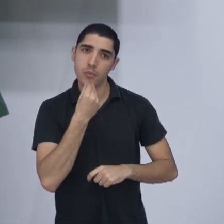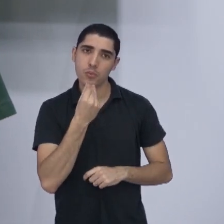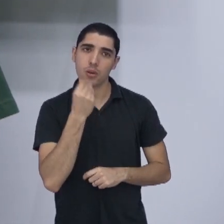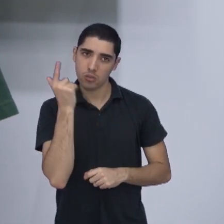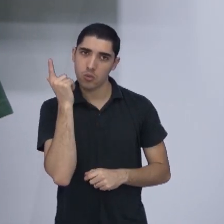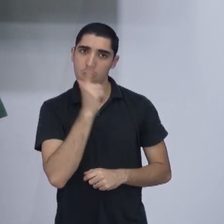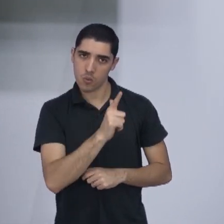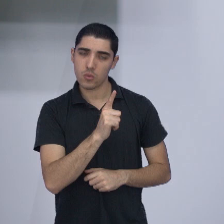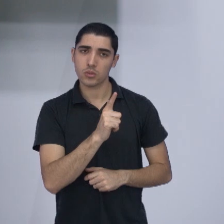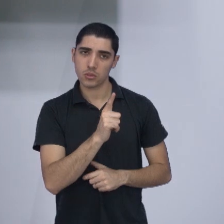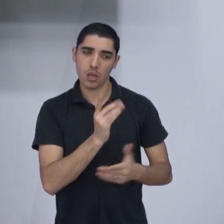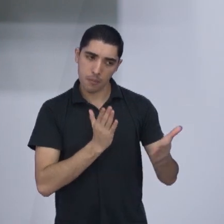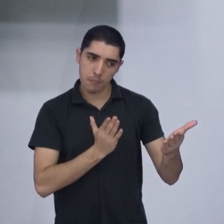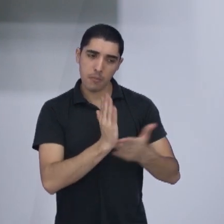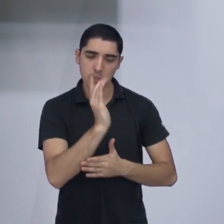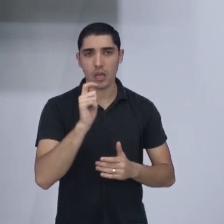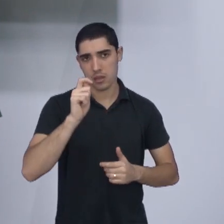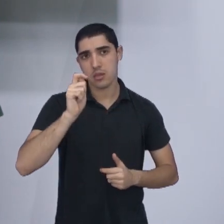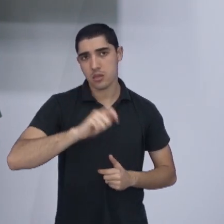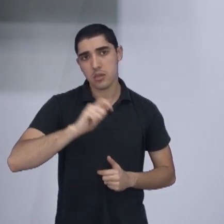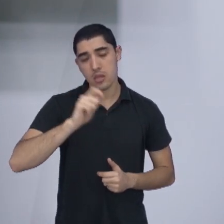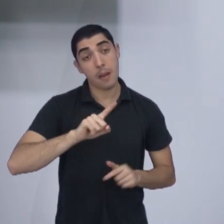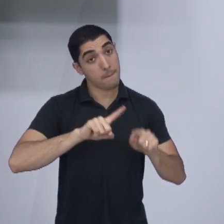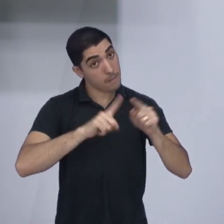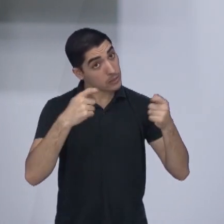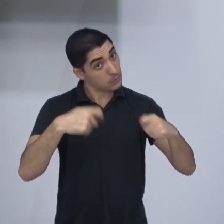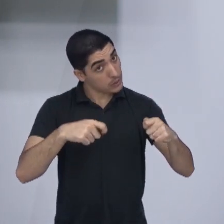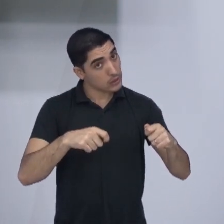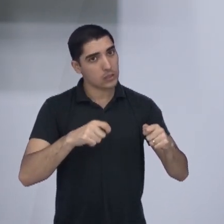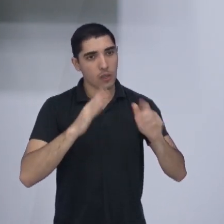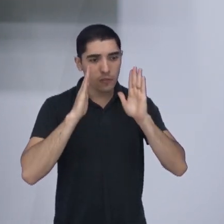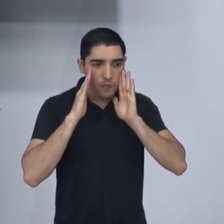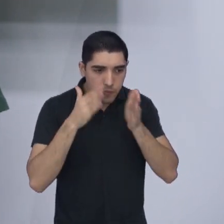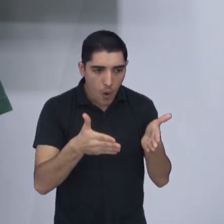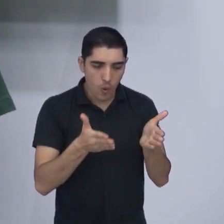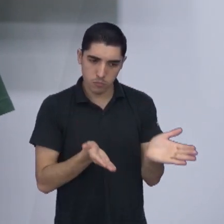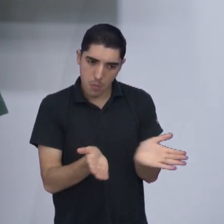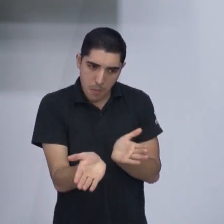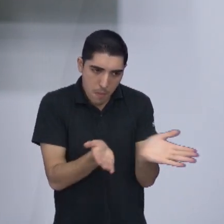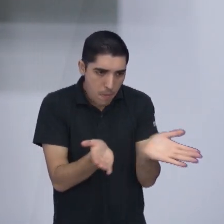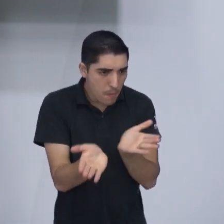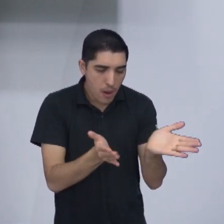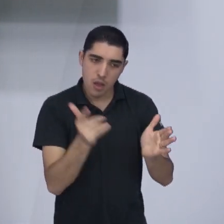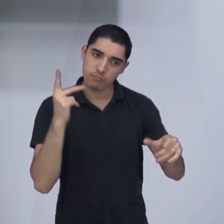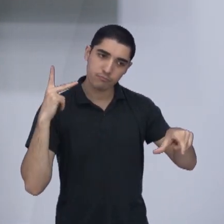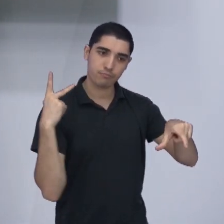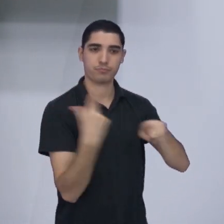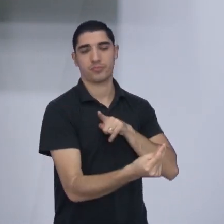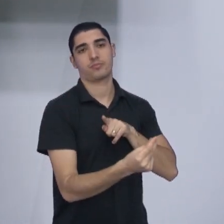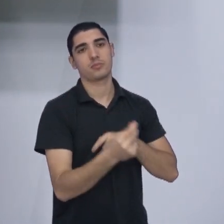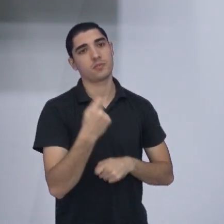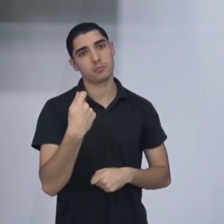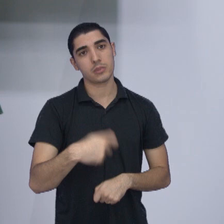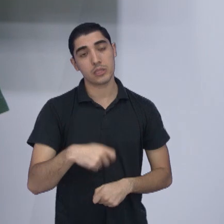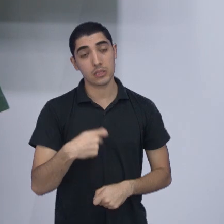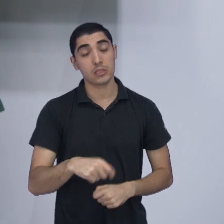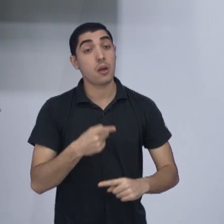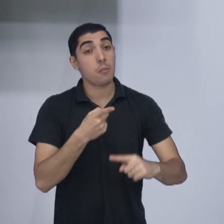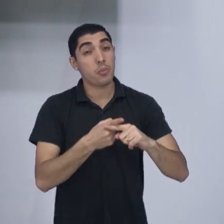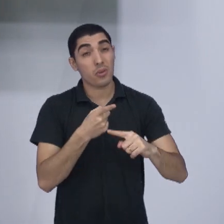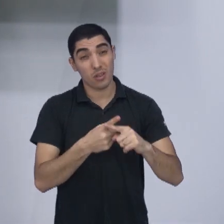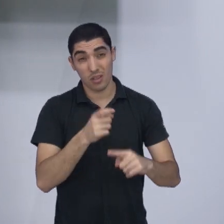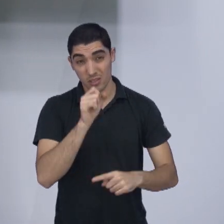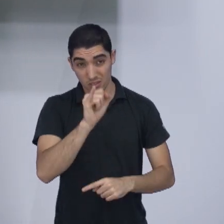boas chances de classificar, mas tem que jogar o pensamento, focar em vencer o jogo, porque uma